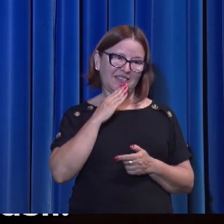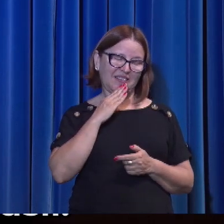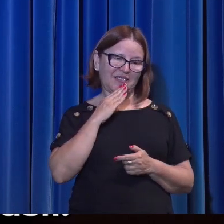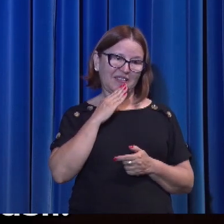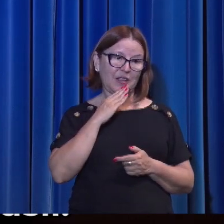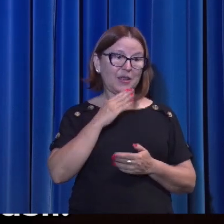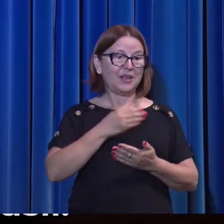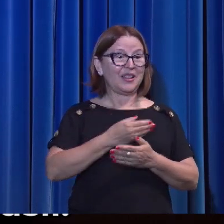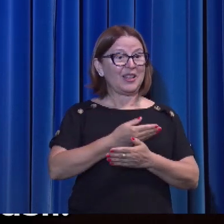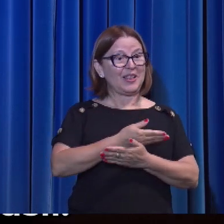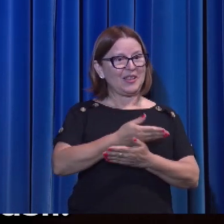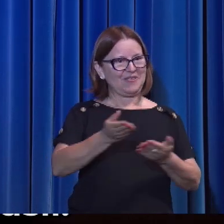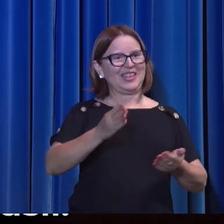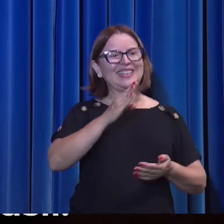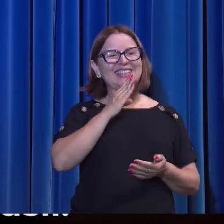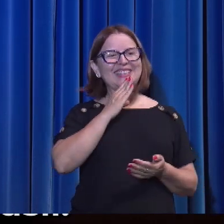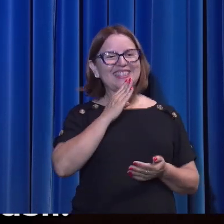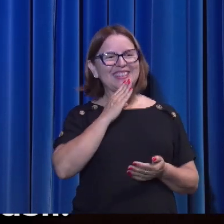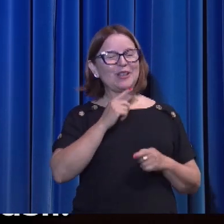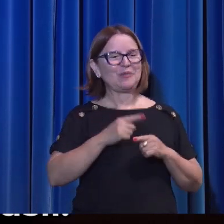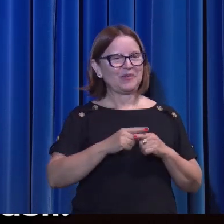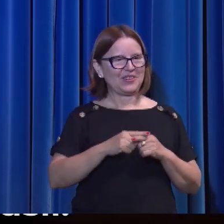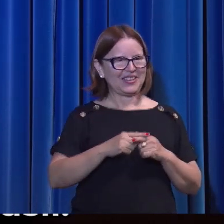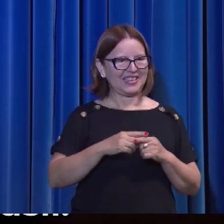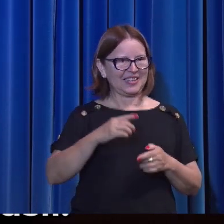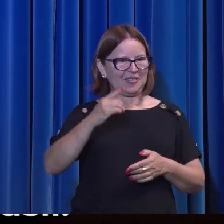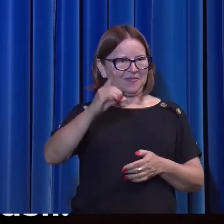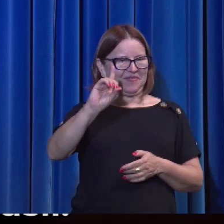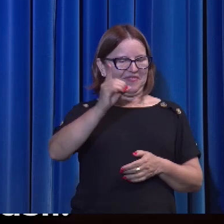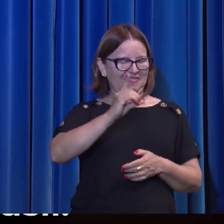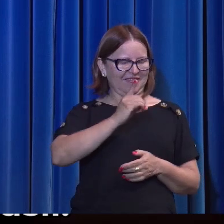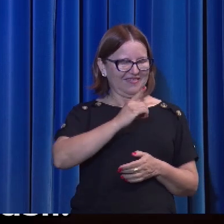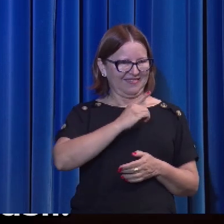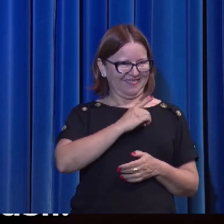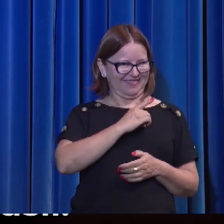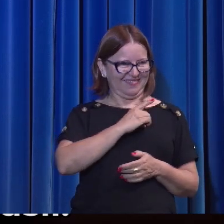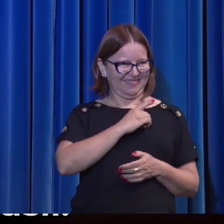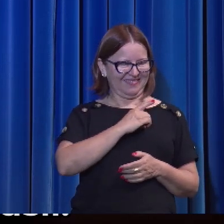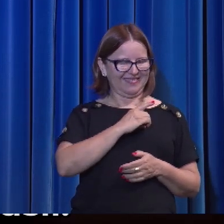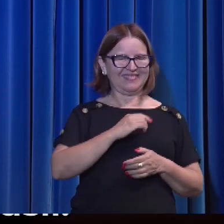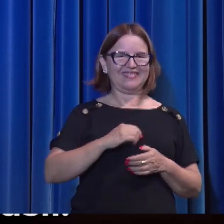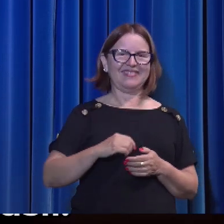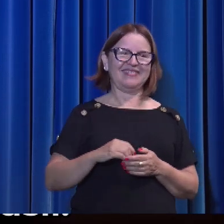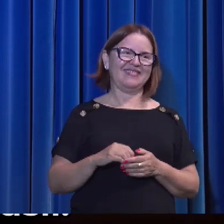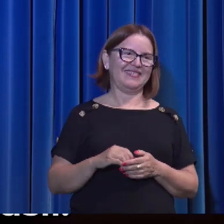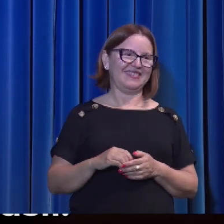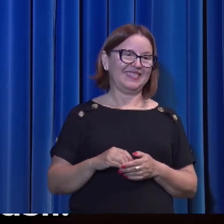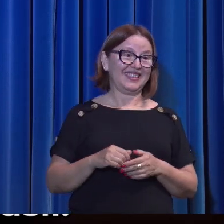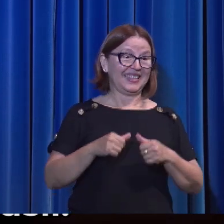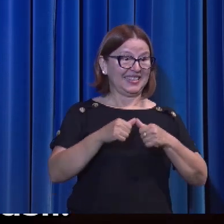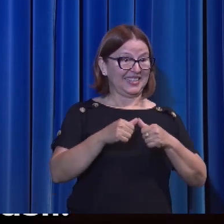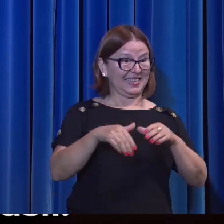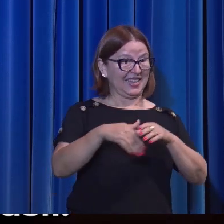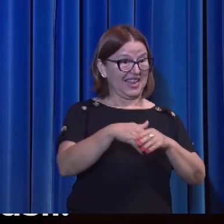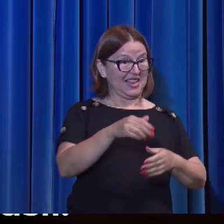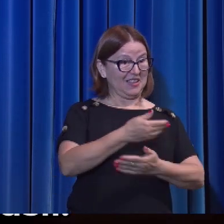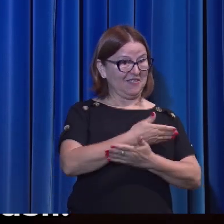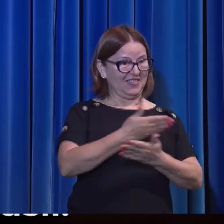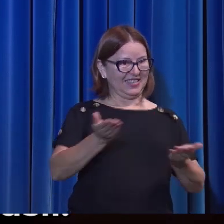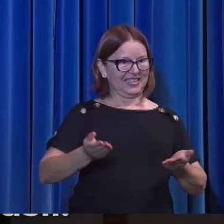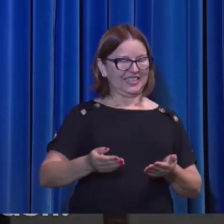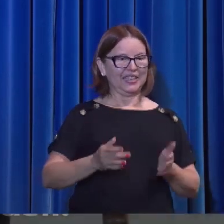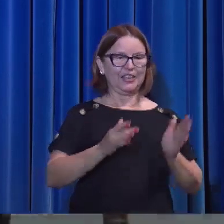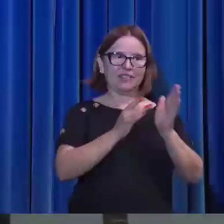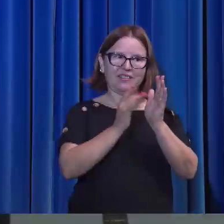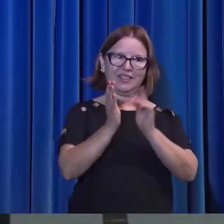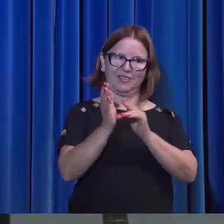Vós o conheceis, porque ele habita convosco e estará em vós. Ó, ó. Jesus dizendo